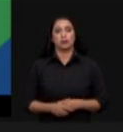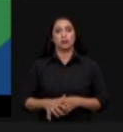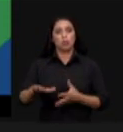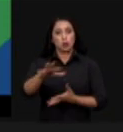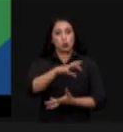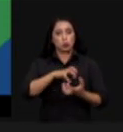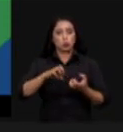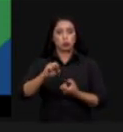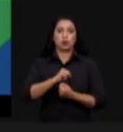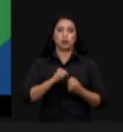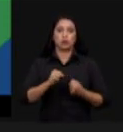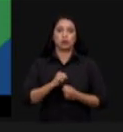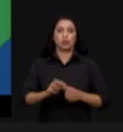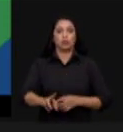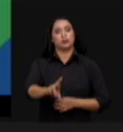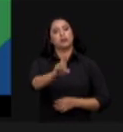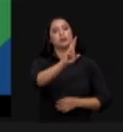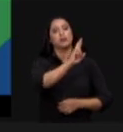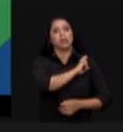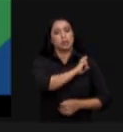e responsável